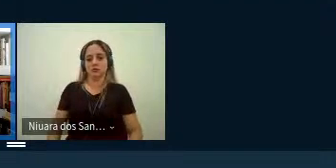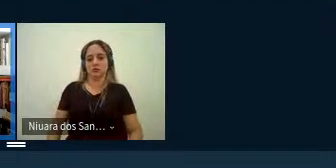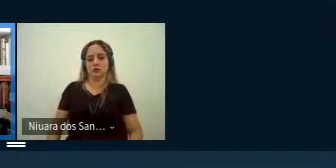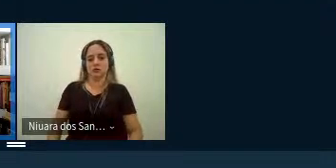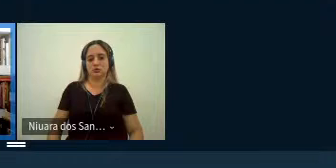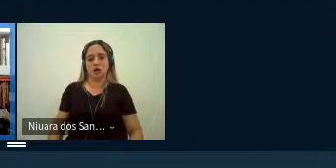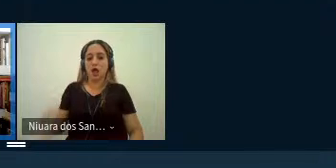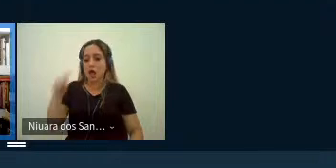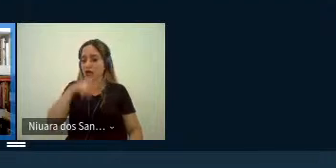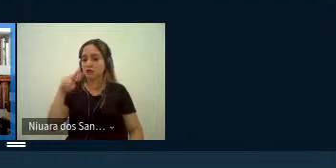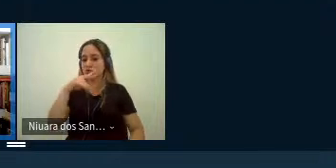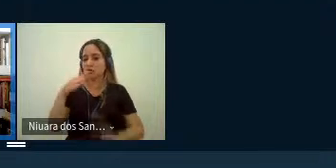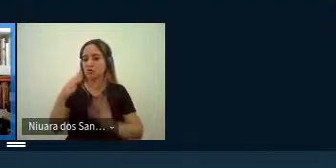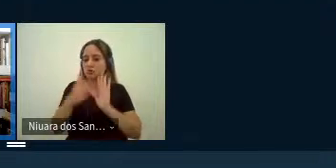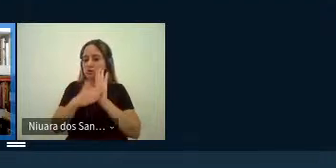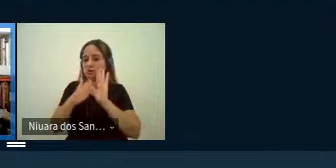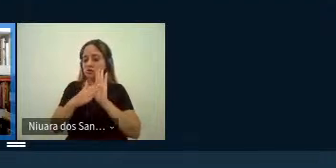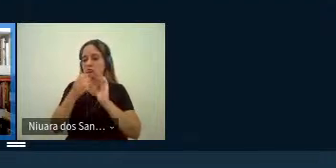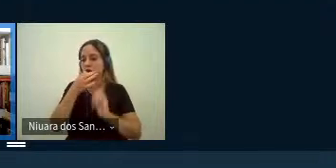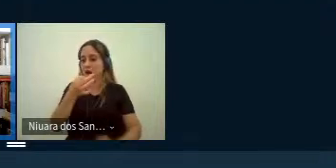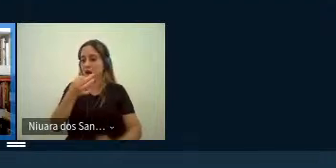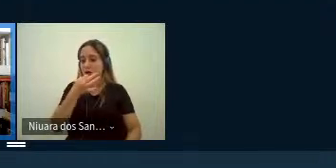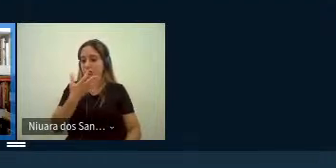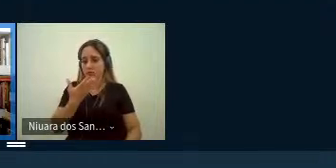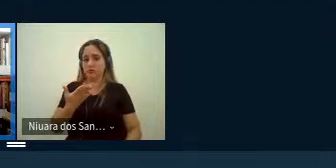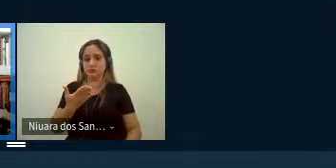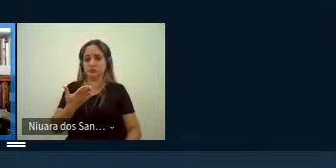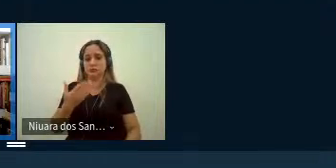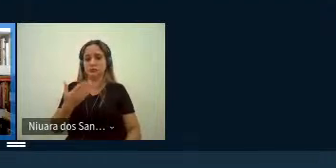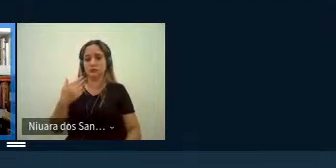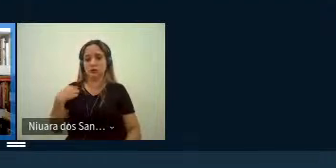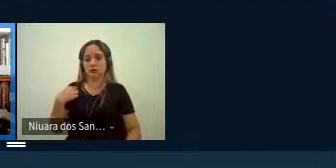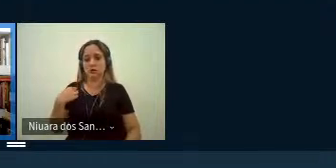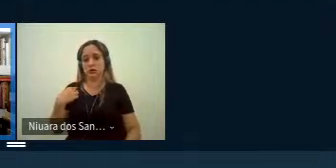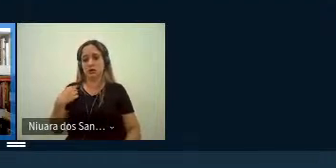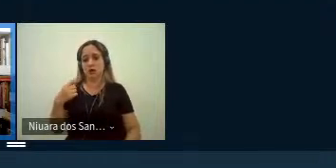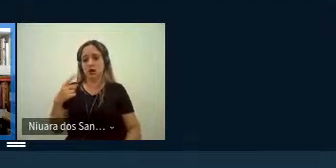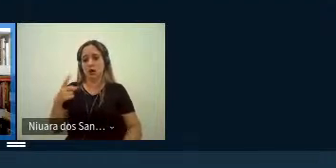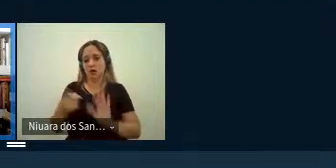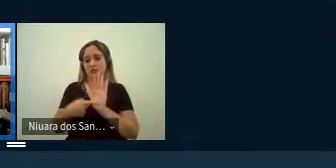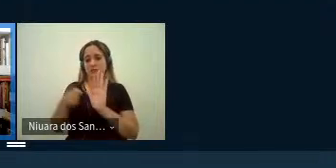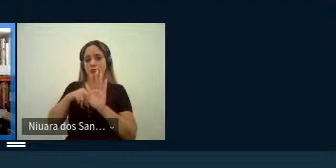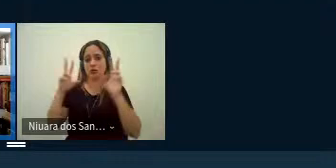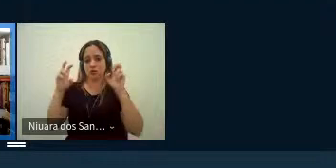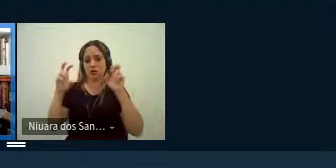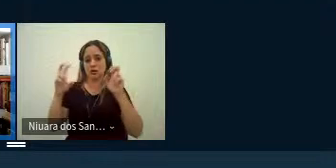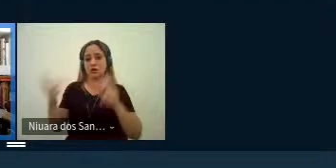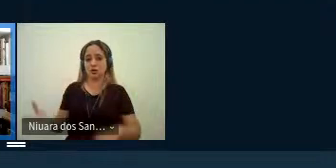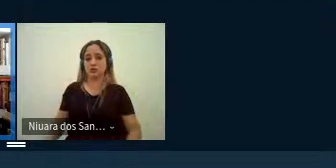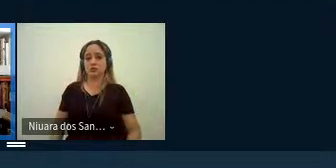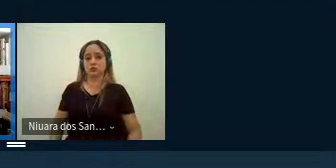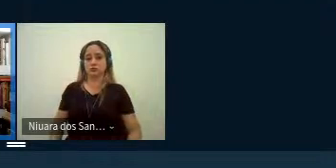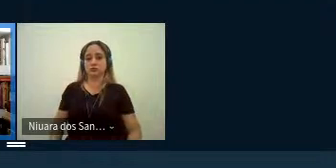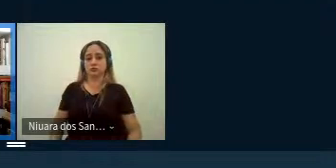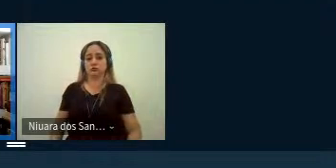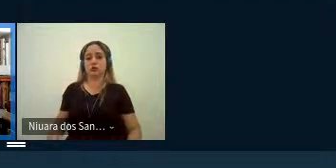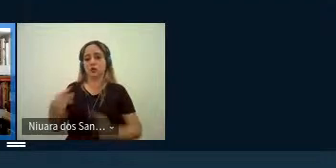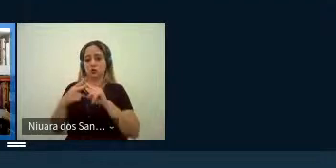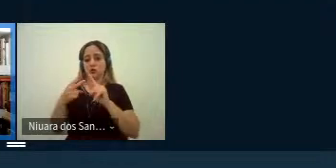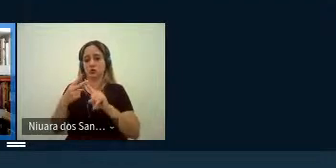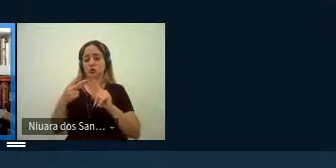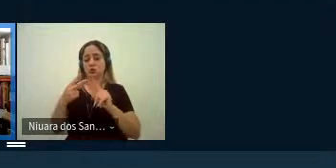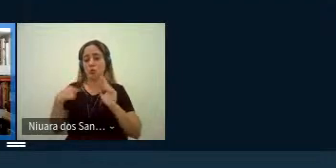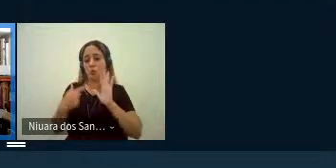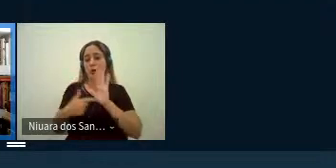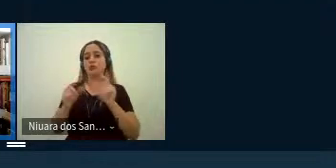visão crítica né que encampa aí a expressão metafórica lesbélias e fidelis traz à tona dois pontos